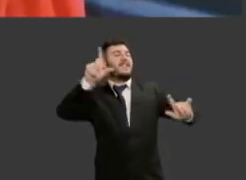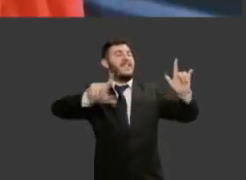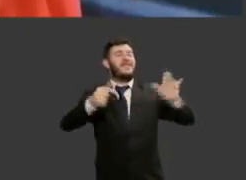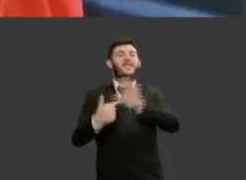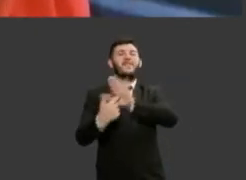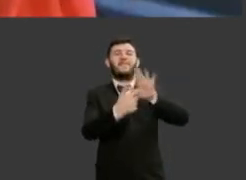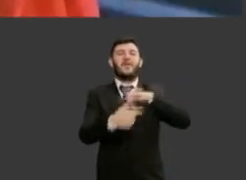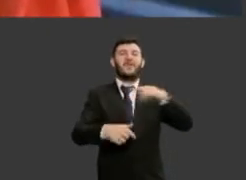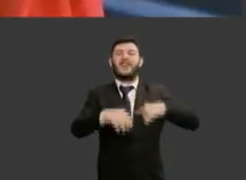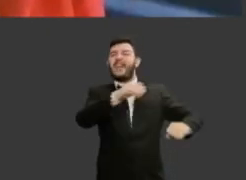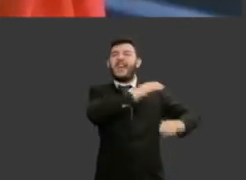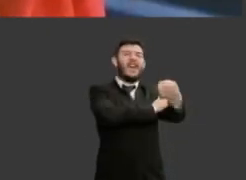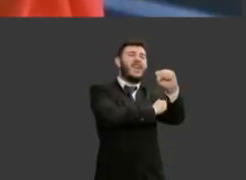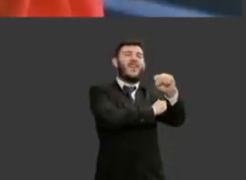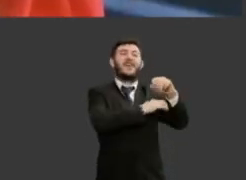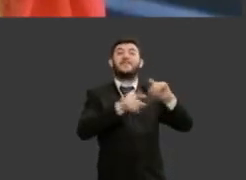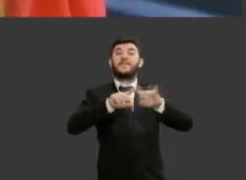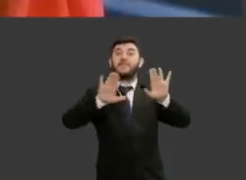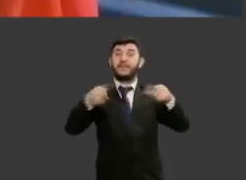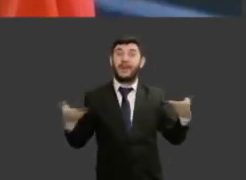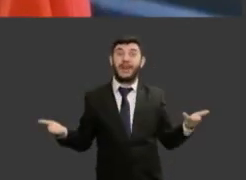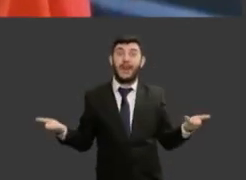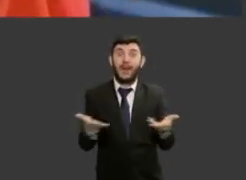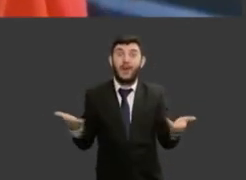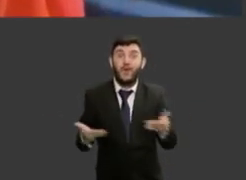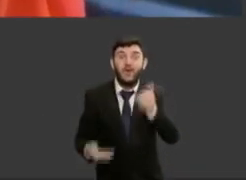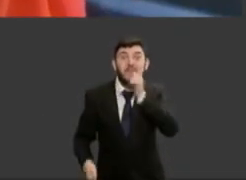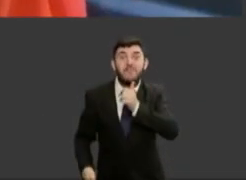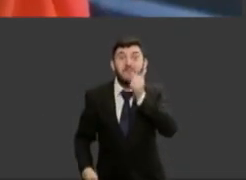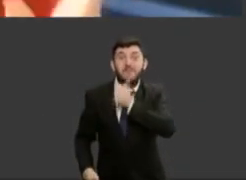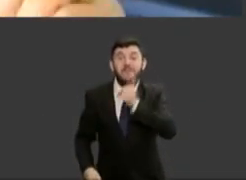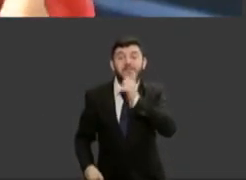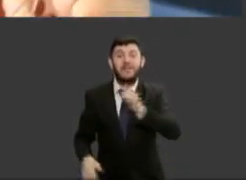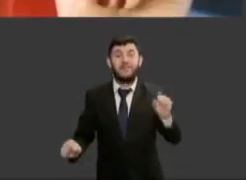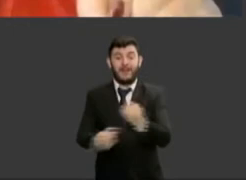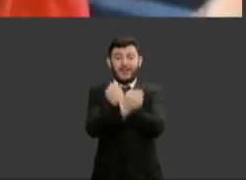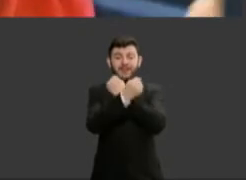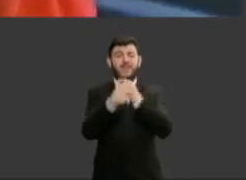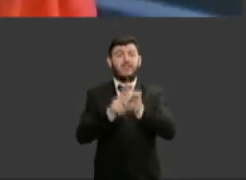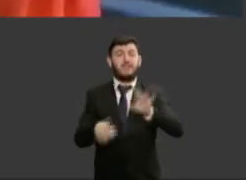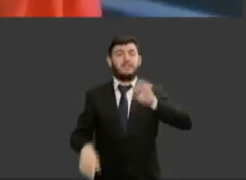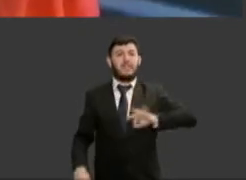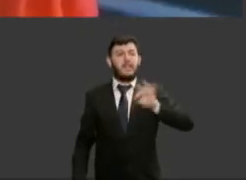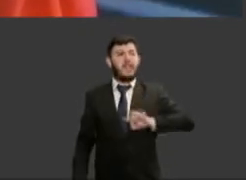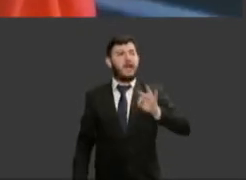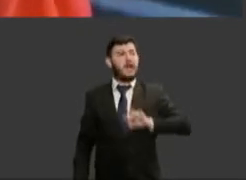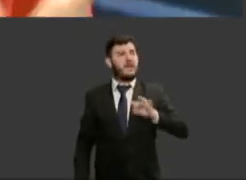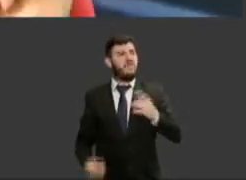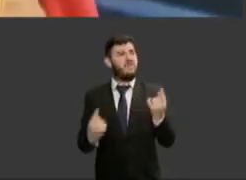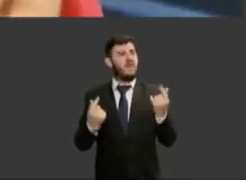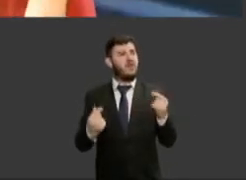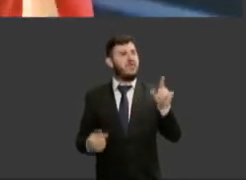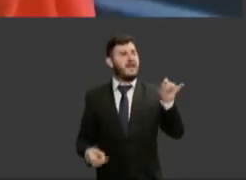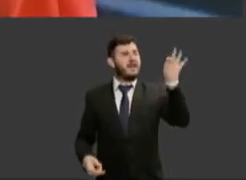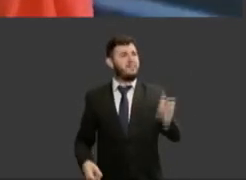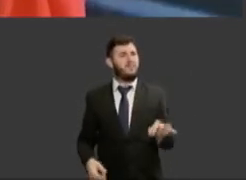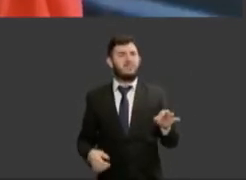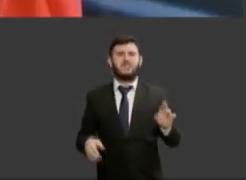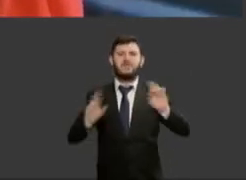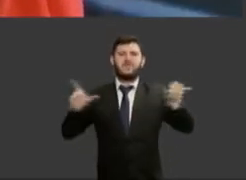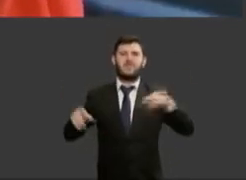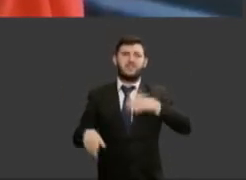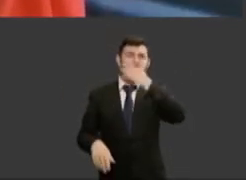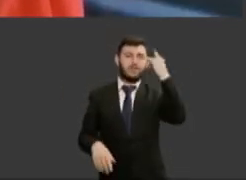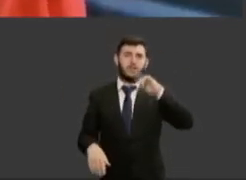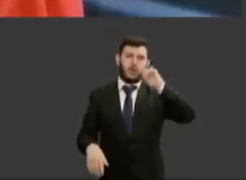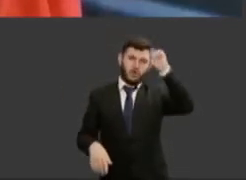Mulher Maravilha ganhou a atriz 10% do que os autores ganharam para fazer os mesmos recordes